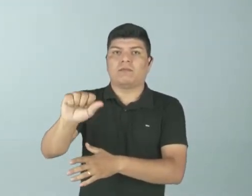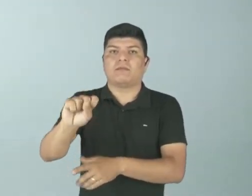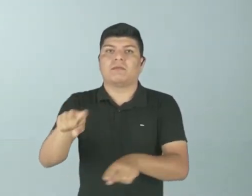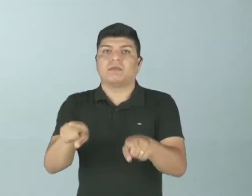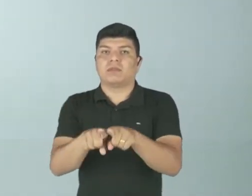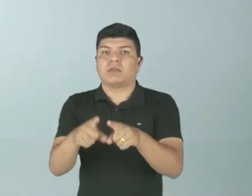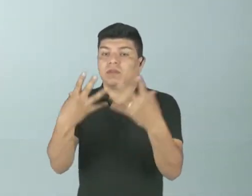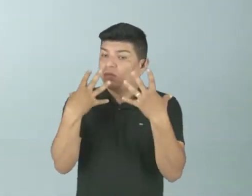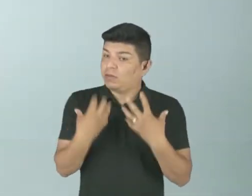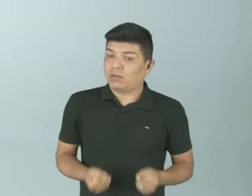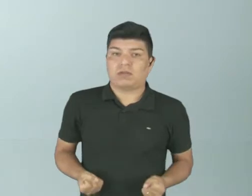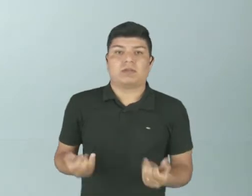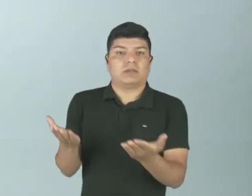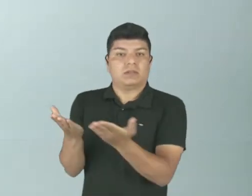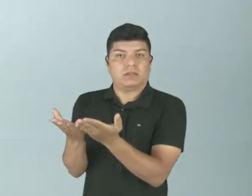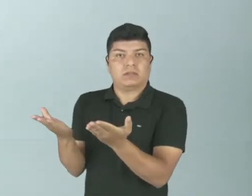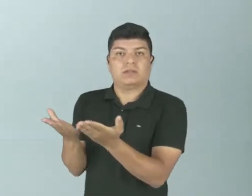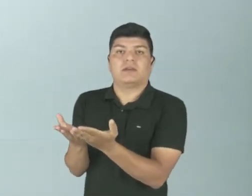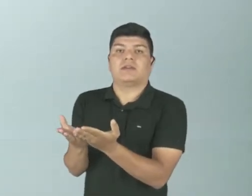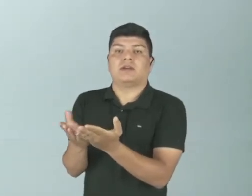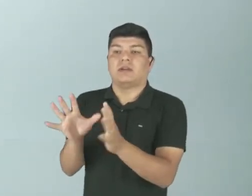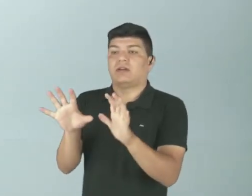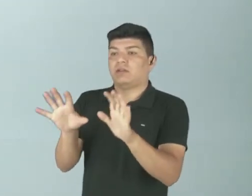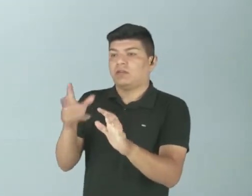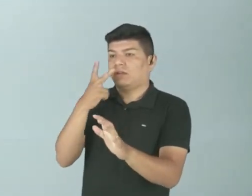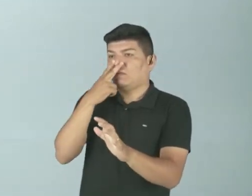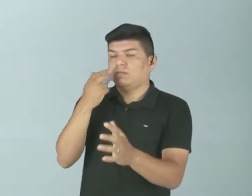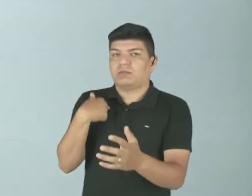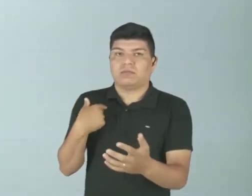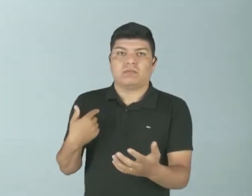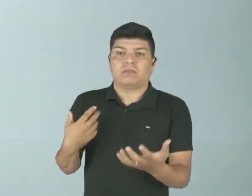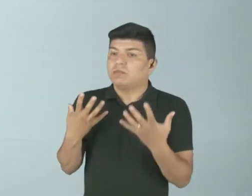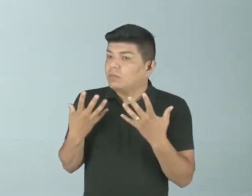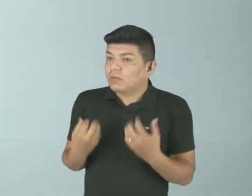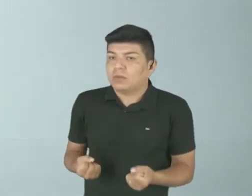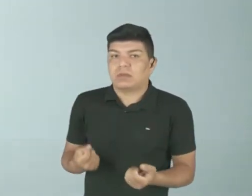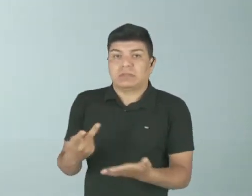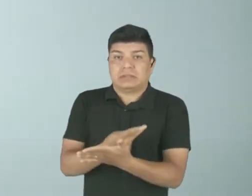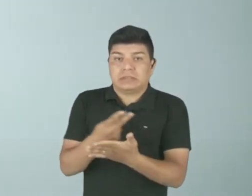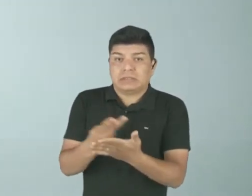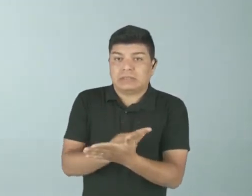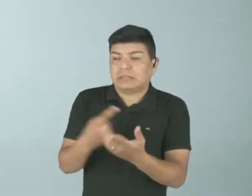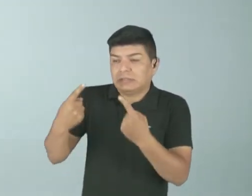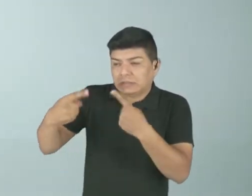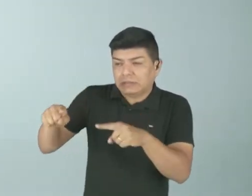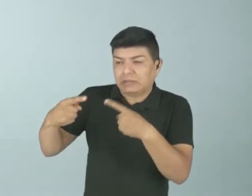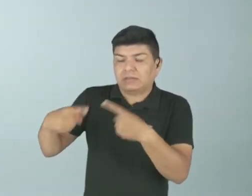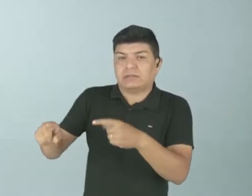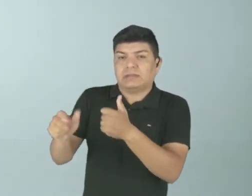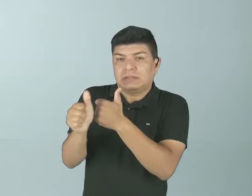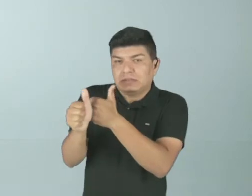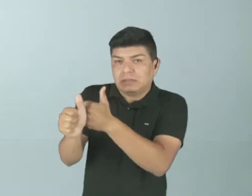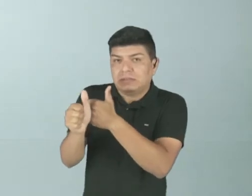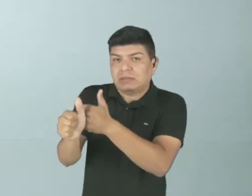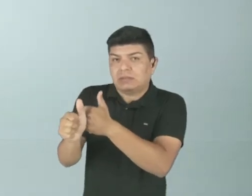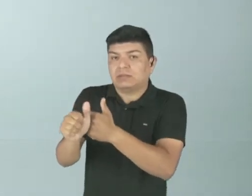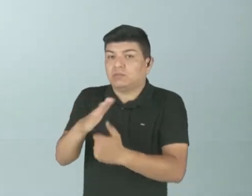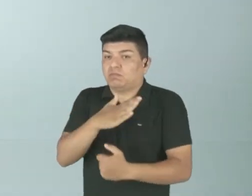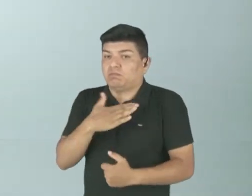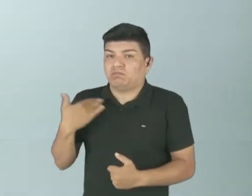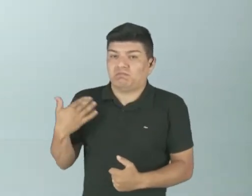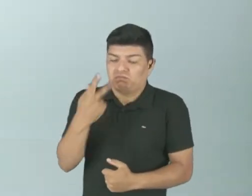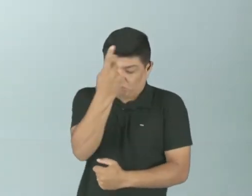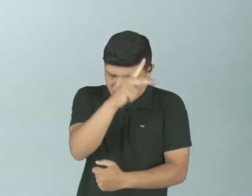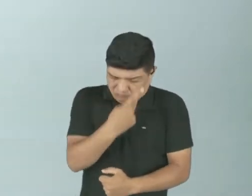compactuava com a religião cristã era considerado herege. E ao ser herege, era perseguido e morto e torturado das piores formas